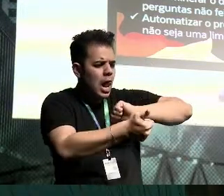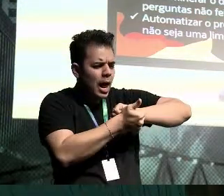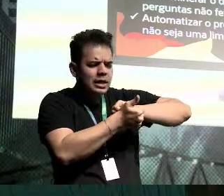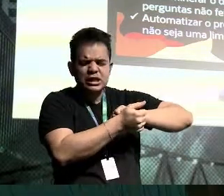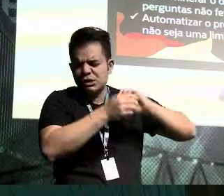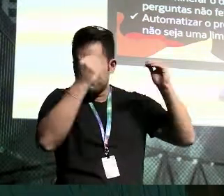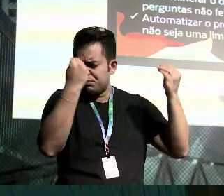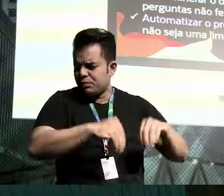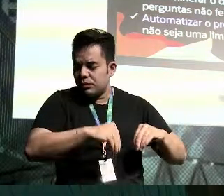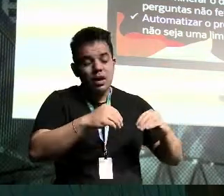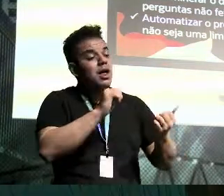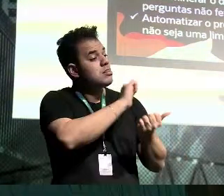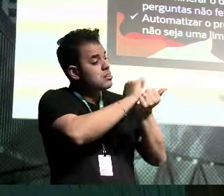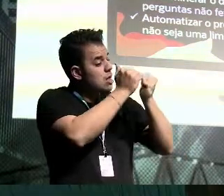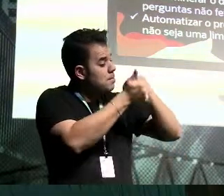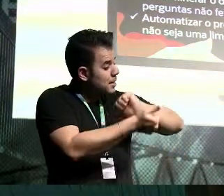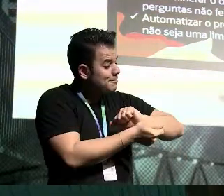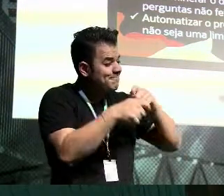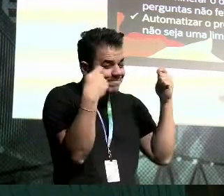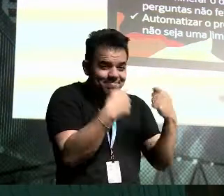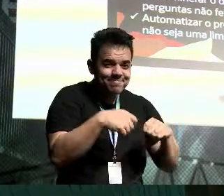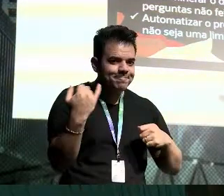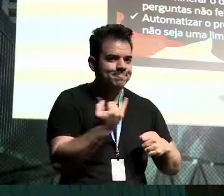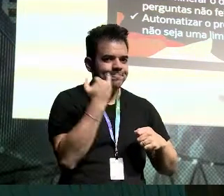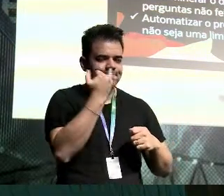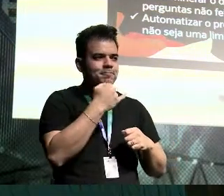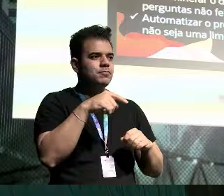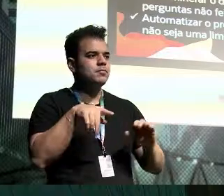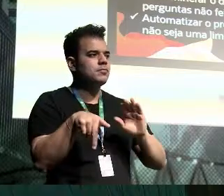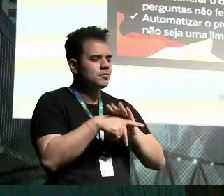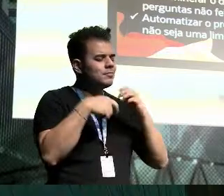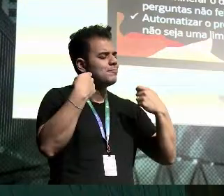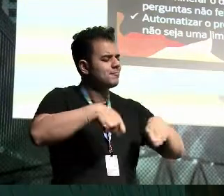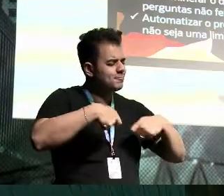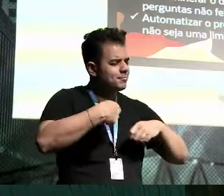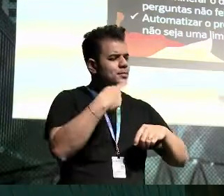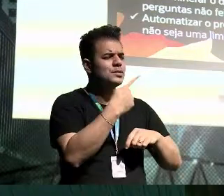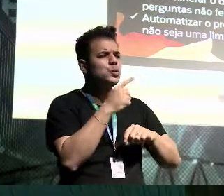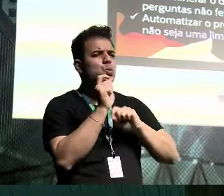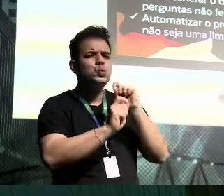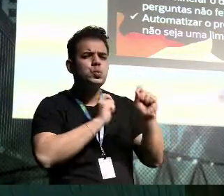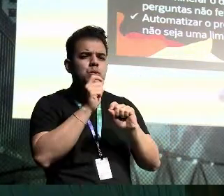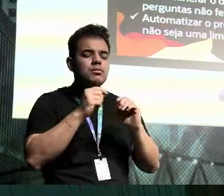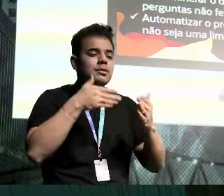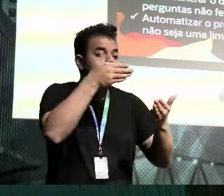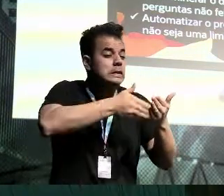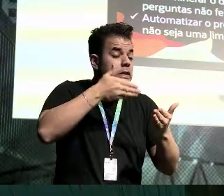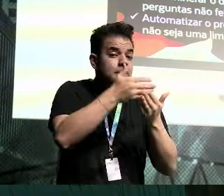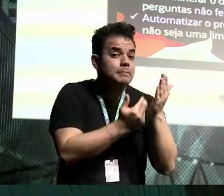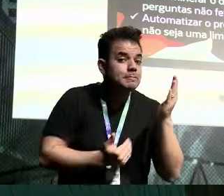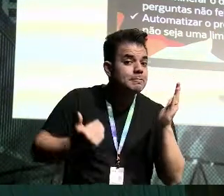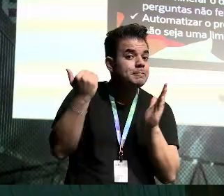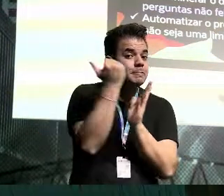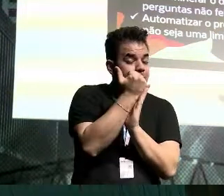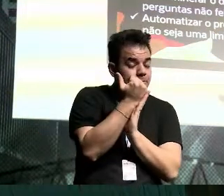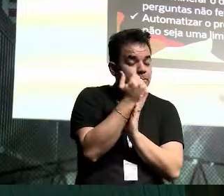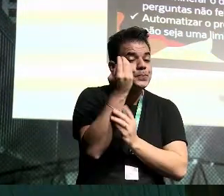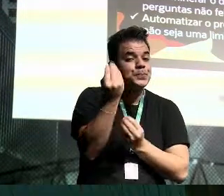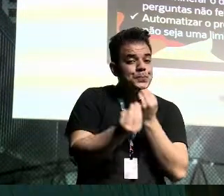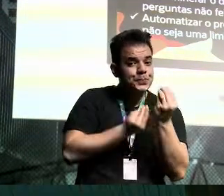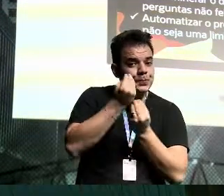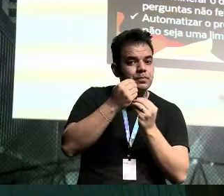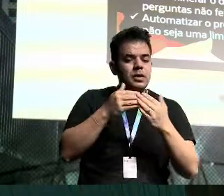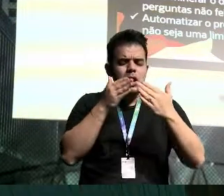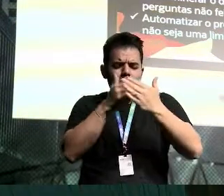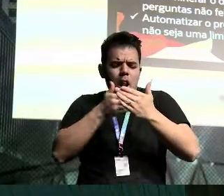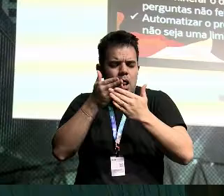demanda, para o seu negócio. Você tem que, sim, se embasar. Estou ali. Mas, se você precisar romper um pouco as fronteiras, você vai conseguir. E não pode ser